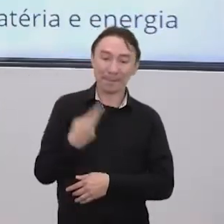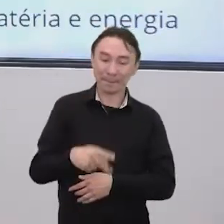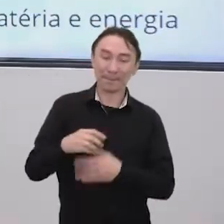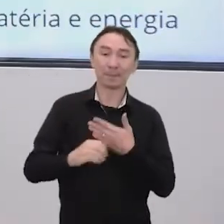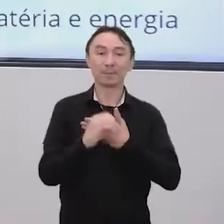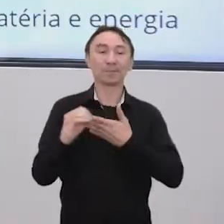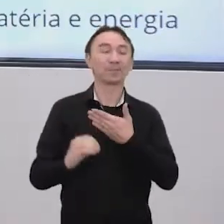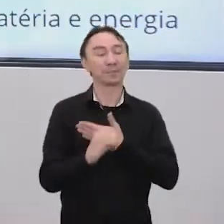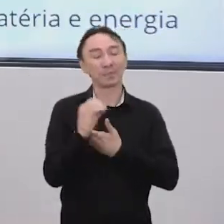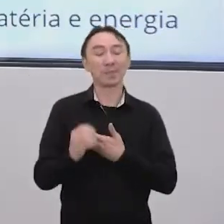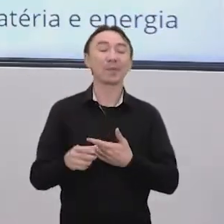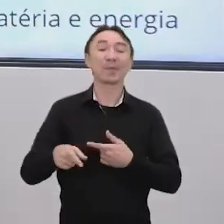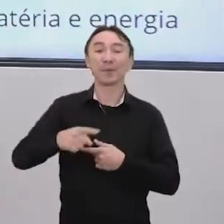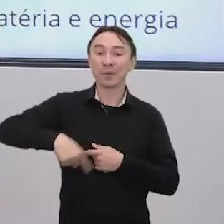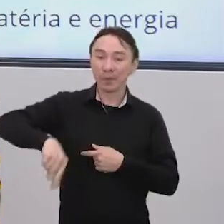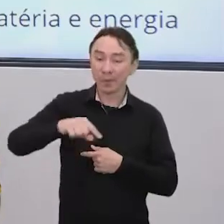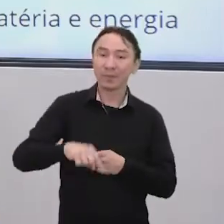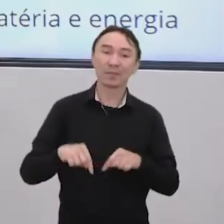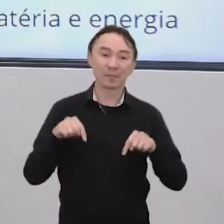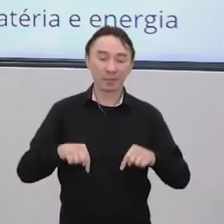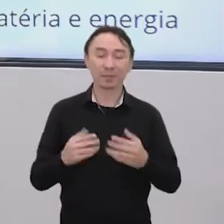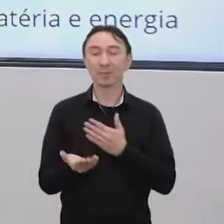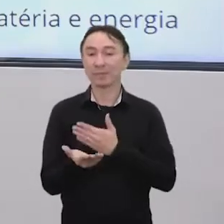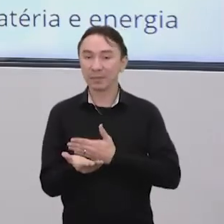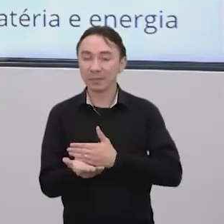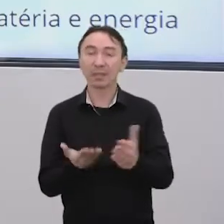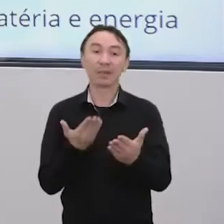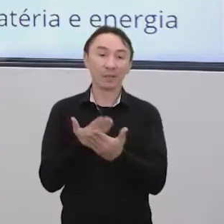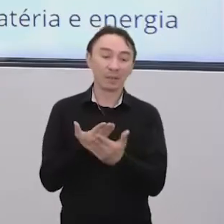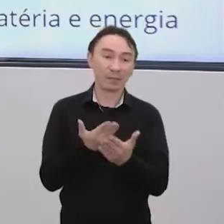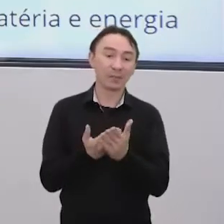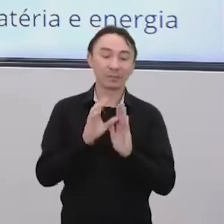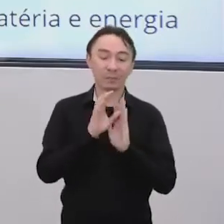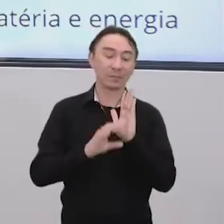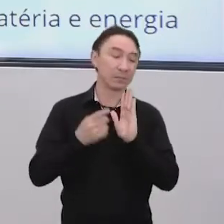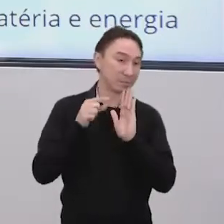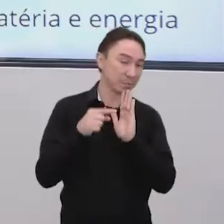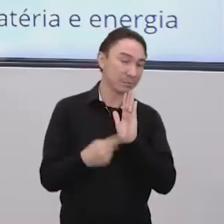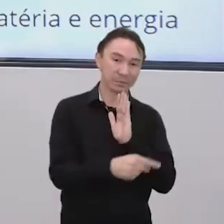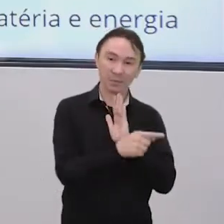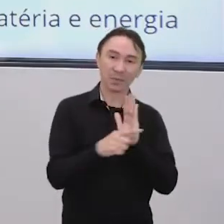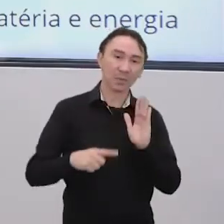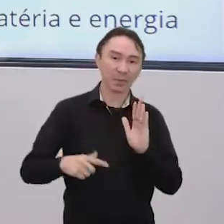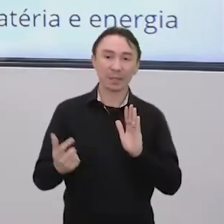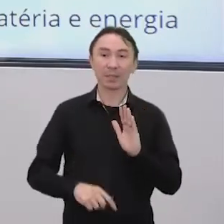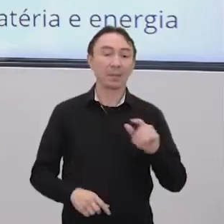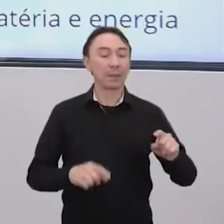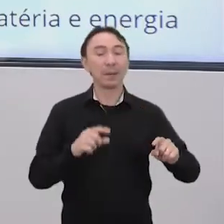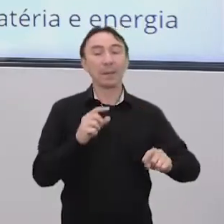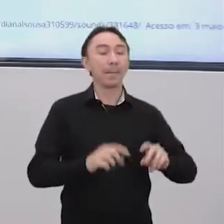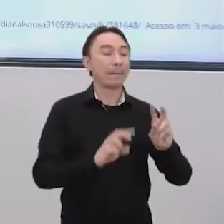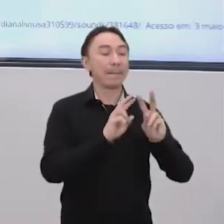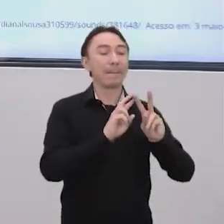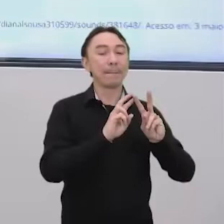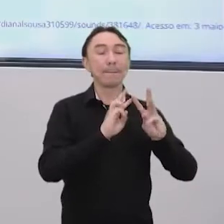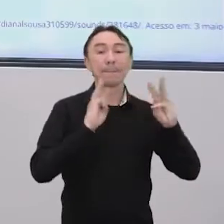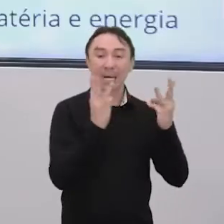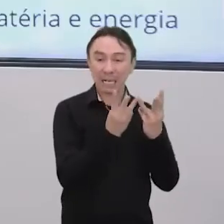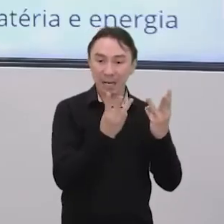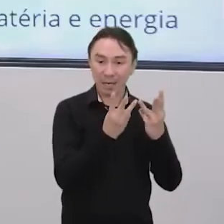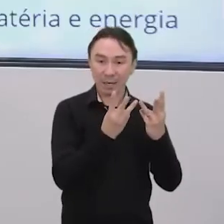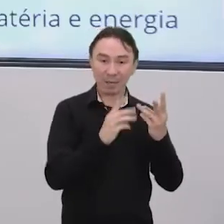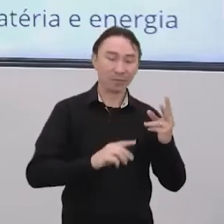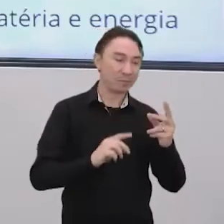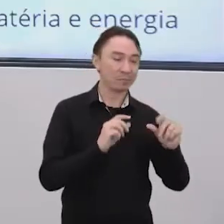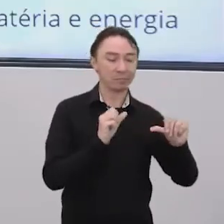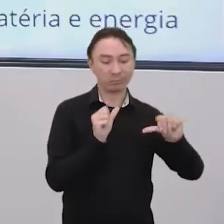de aprofundamento, transformação de matéria e energia. Hoje nós vamos dar início aí a sequência de atividades da atividade 3. Eu